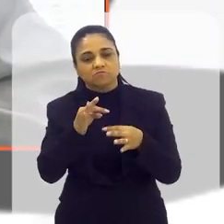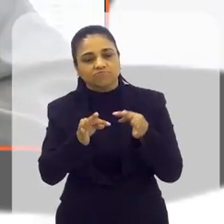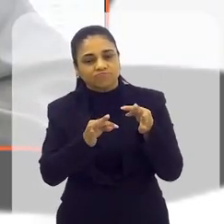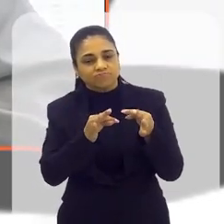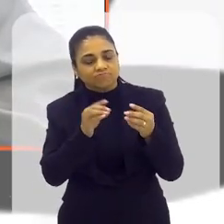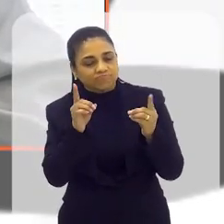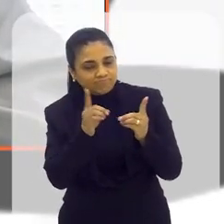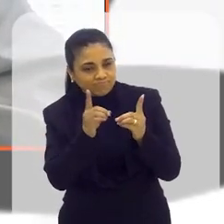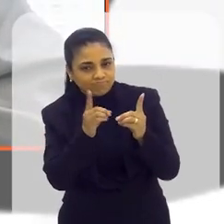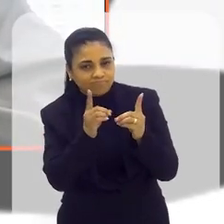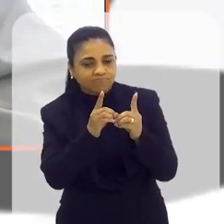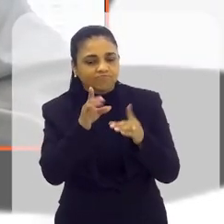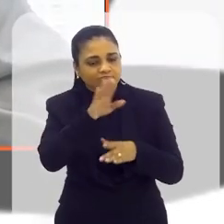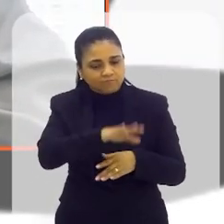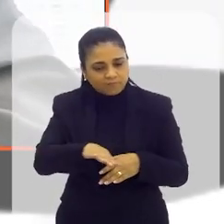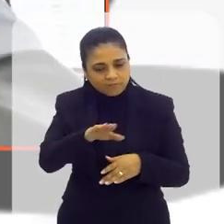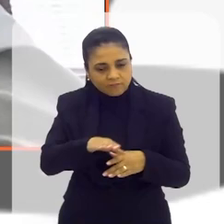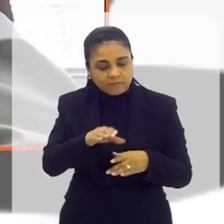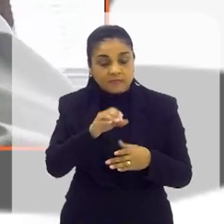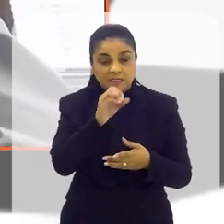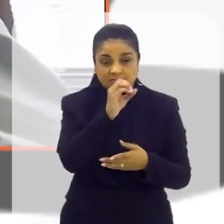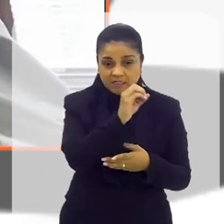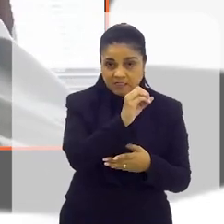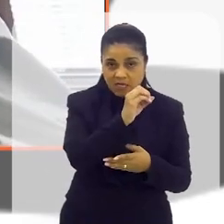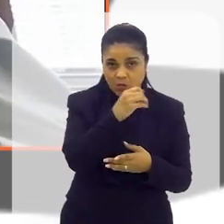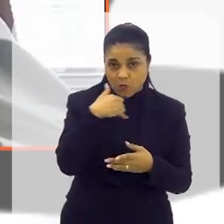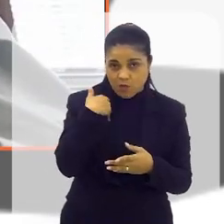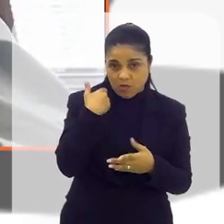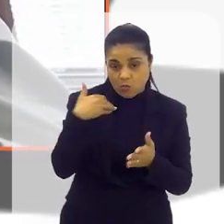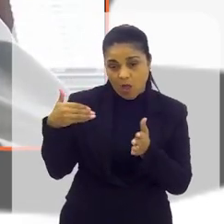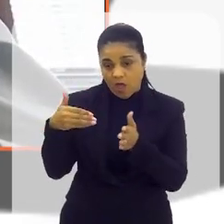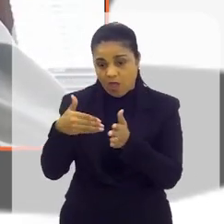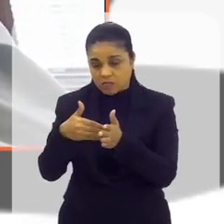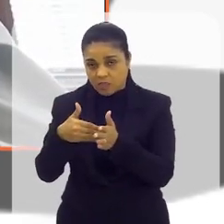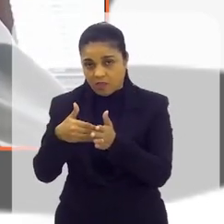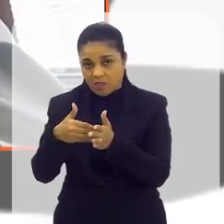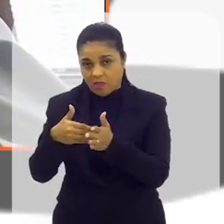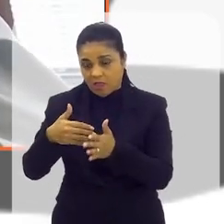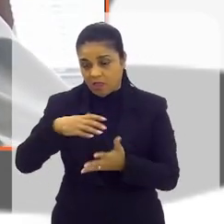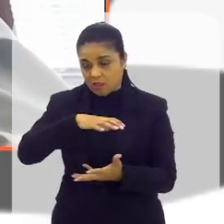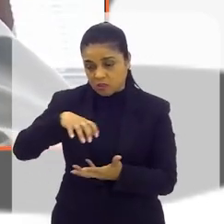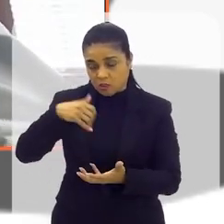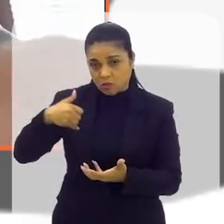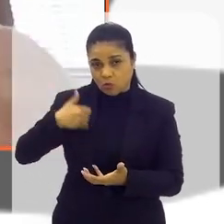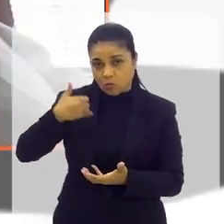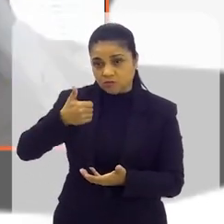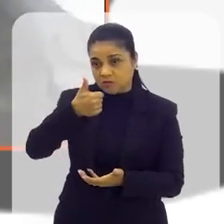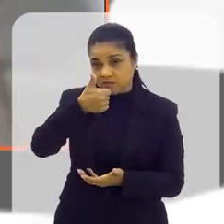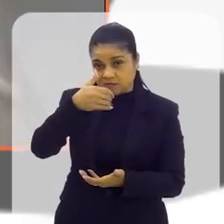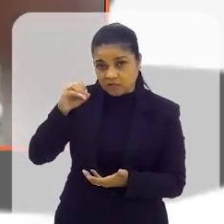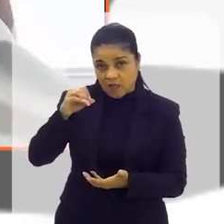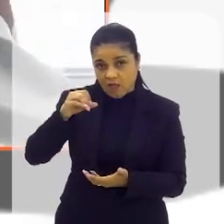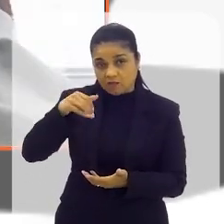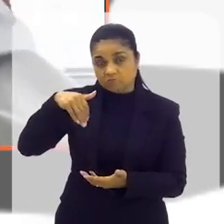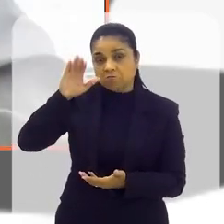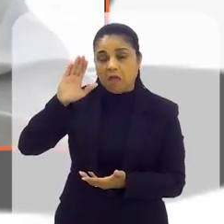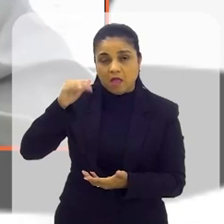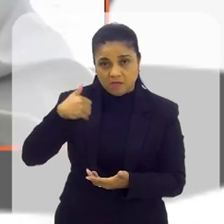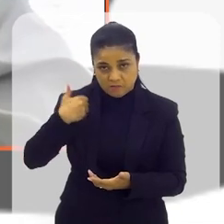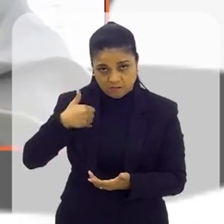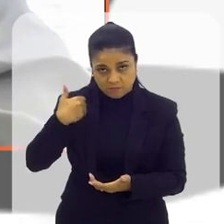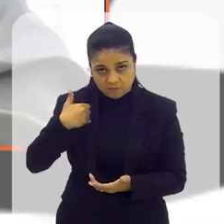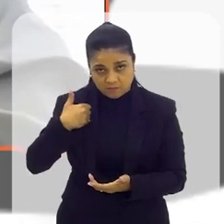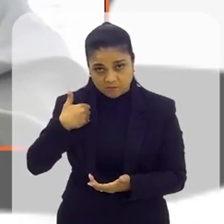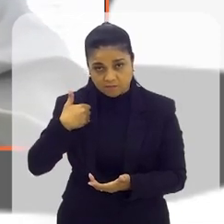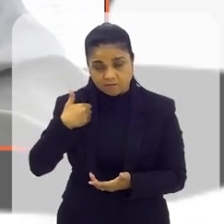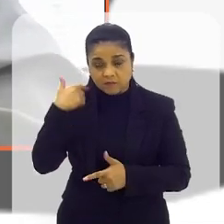Então, a gente atende na assistência criança de zero ano até idosos de mais de 100 anos.